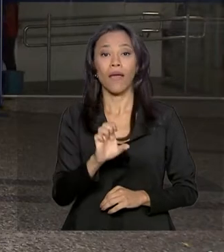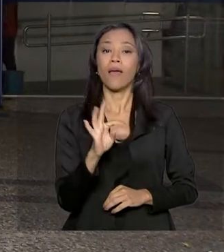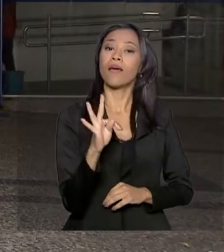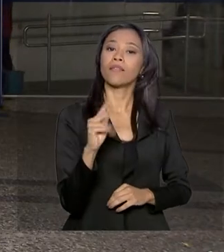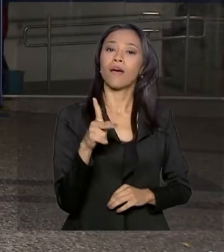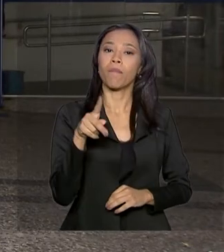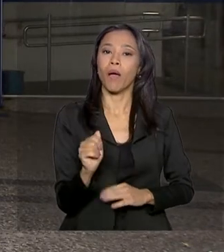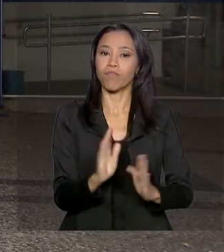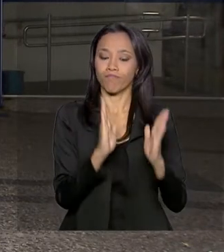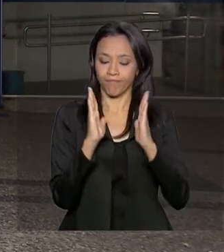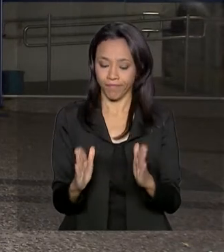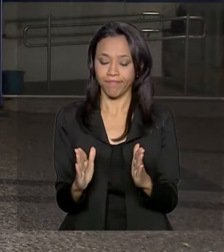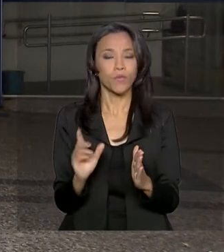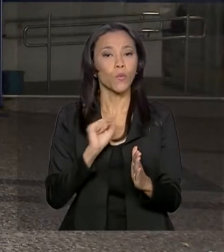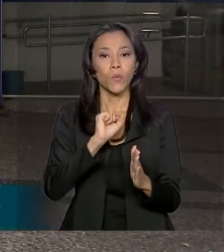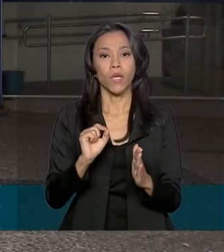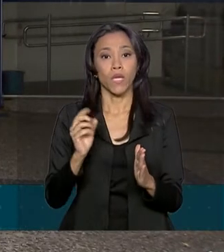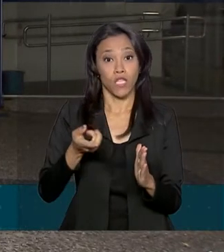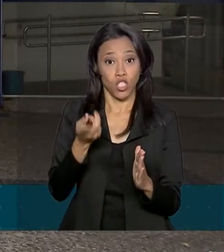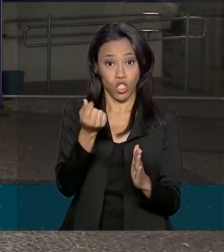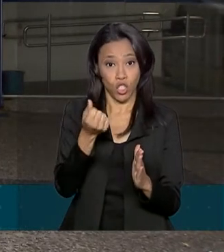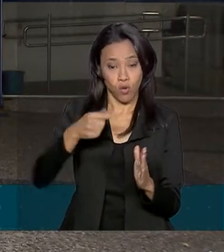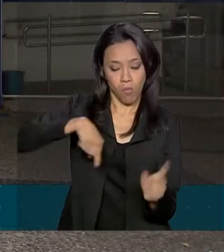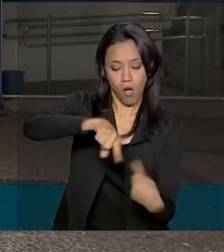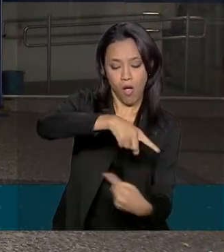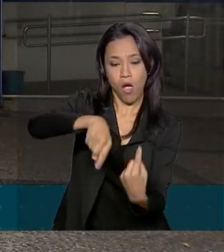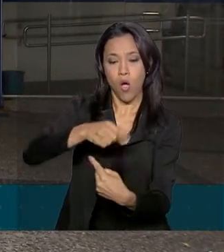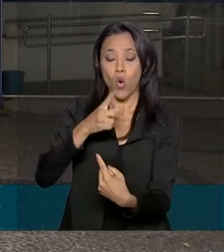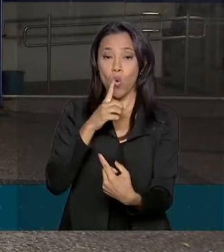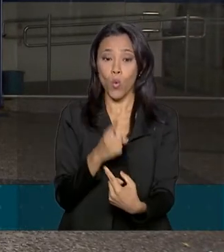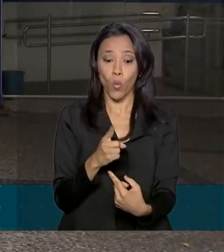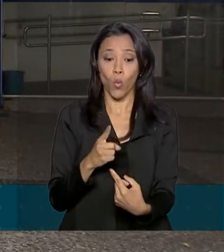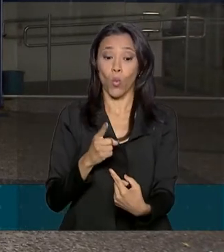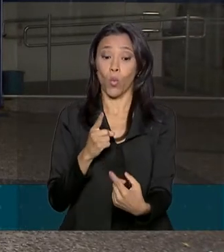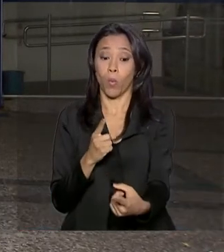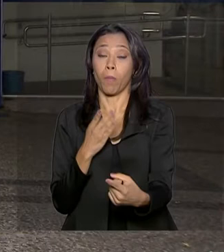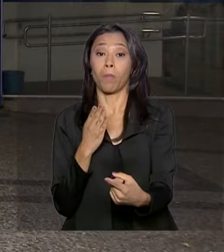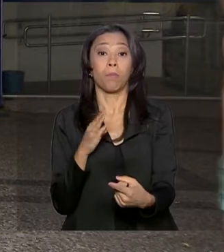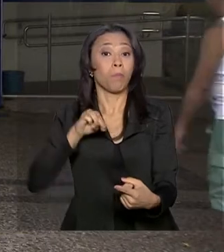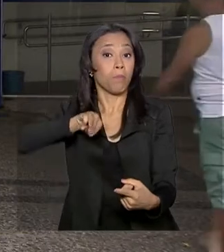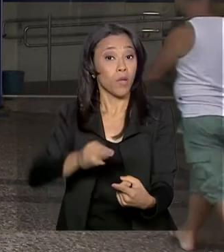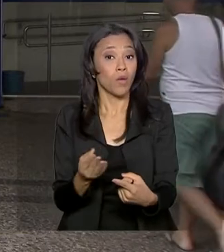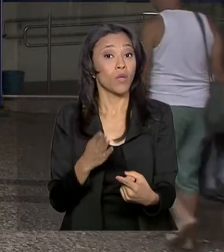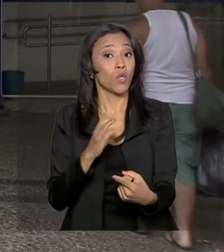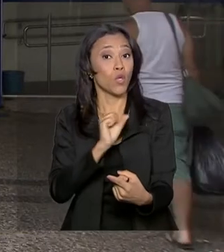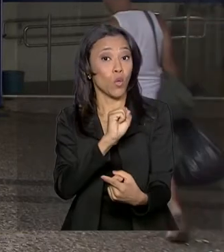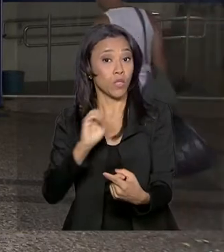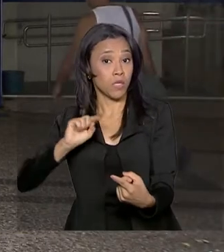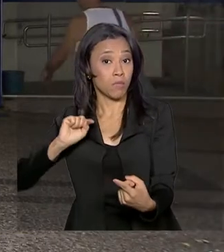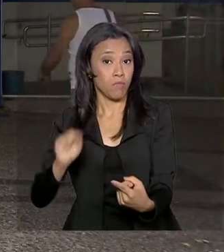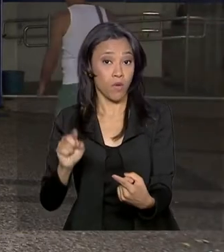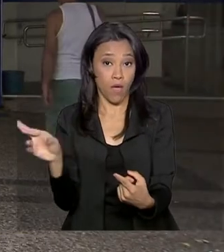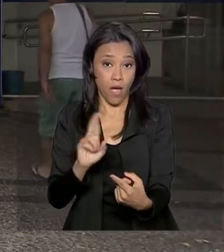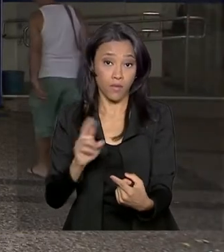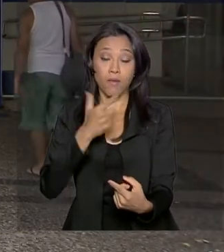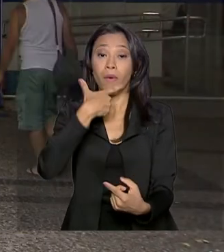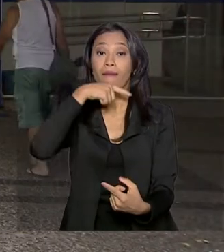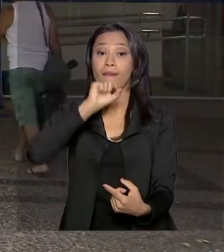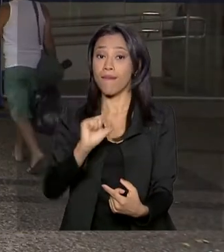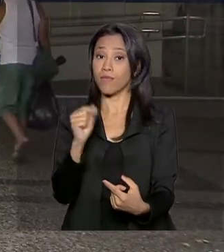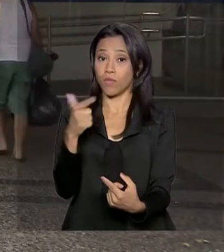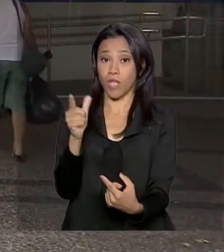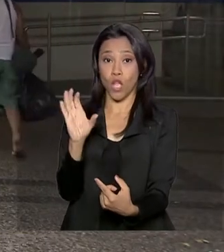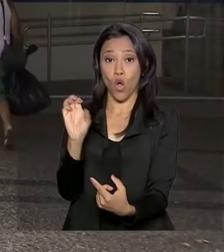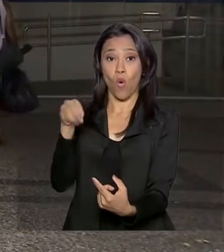FGTS e vai injetar na economia 1 bilhão e 800 milhões de reais. O saque de 500 reais é para trabalhadores que não têm